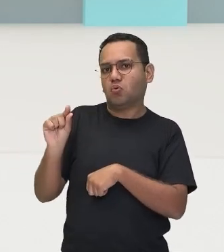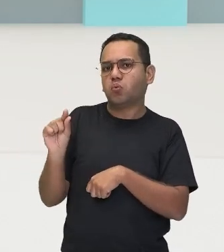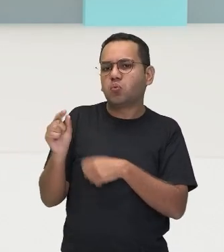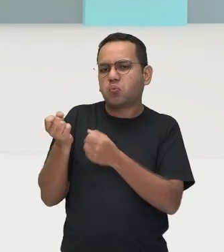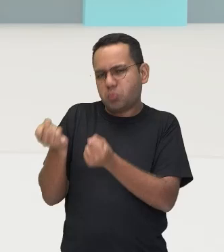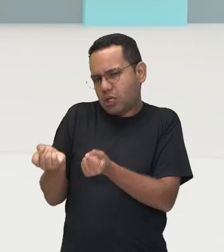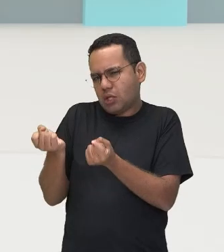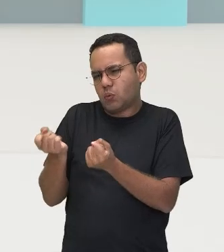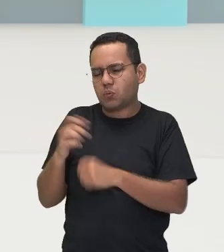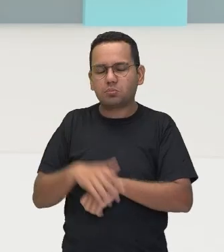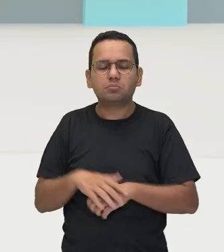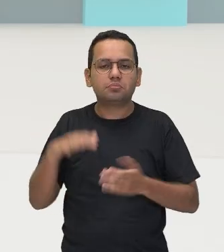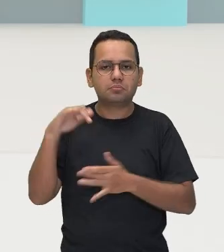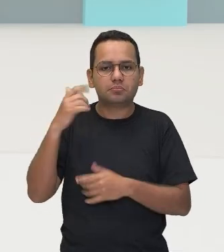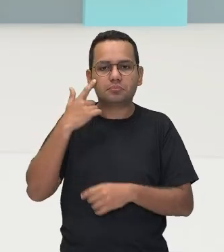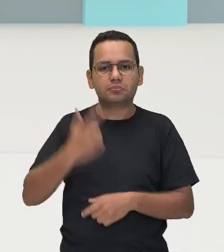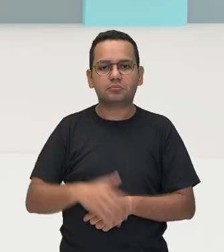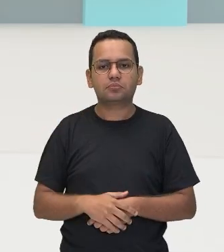Nós temos aí também, ó,